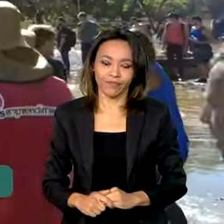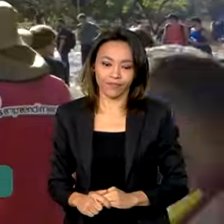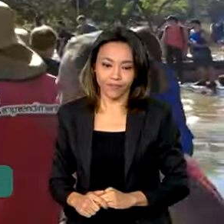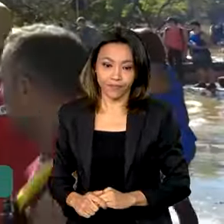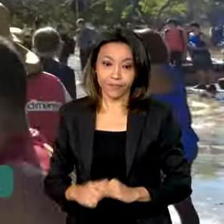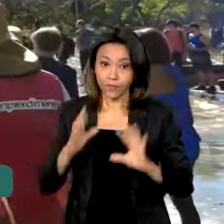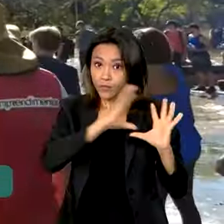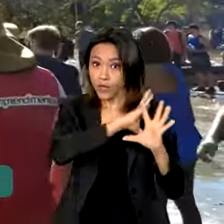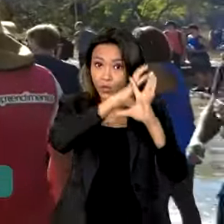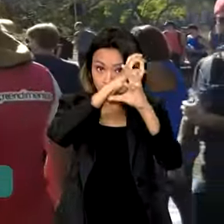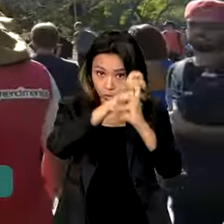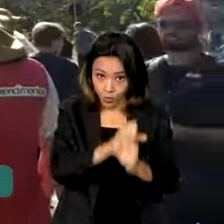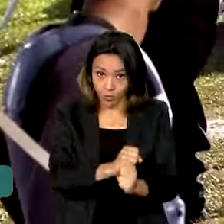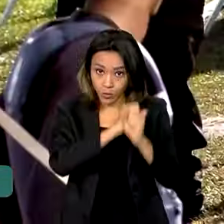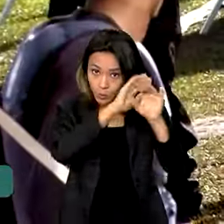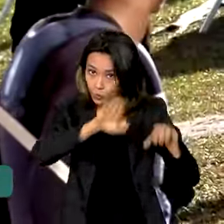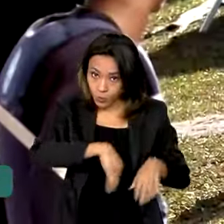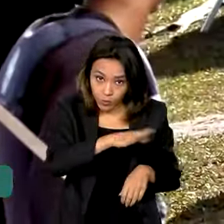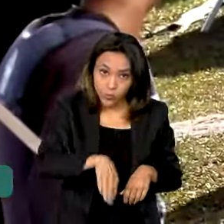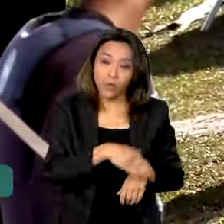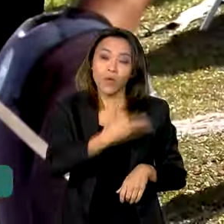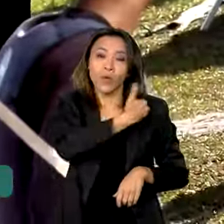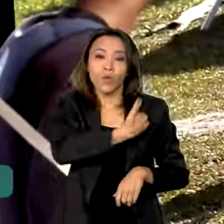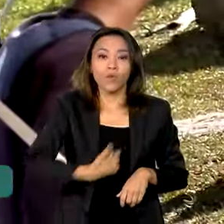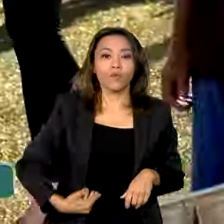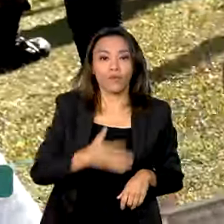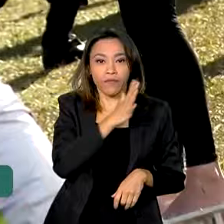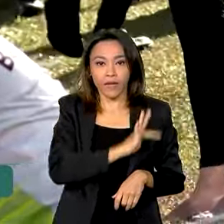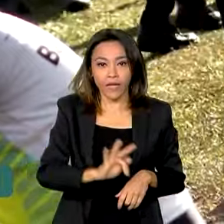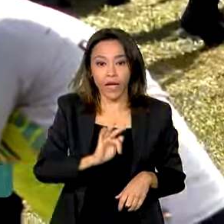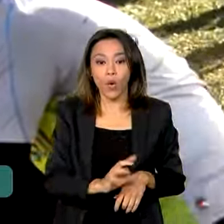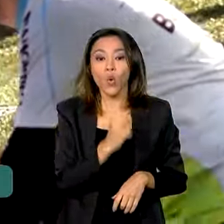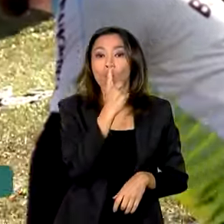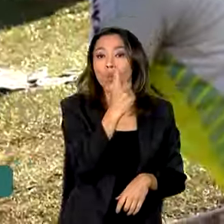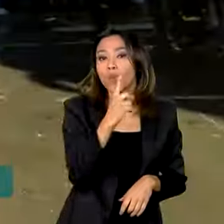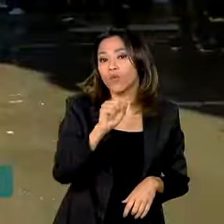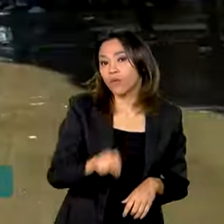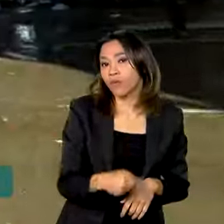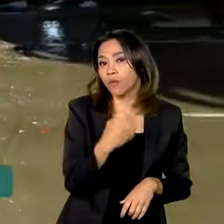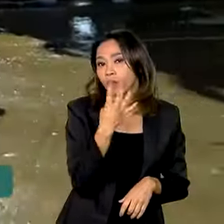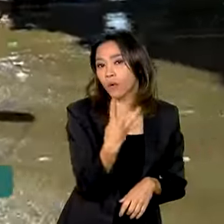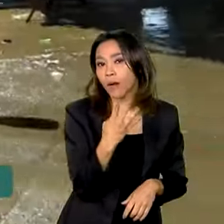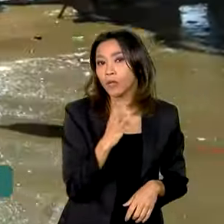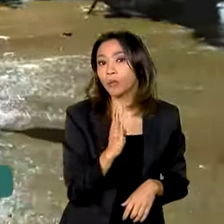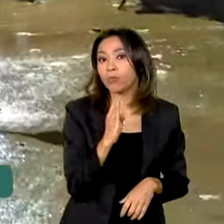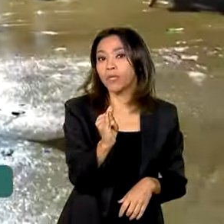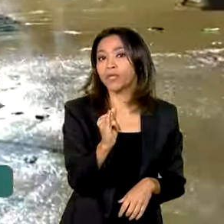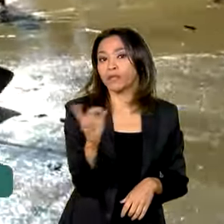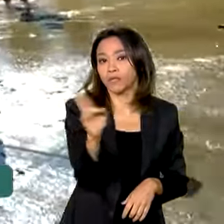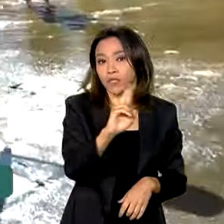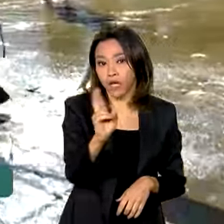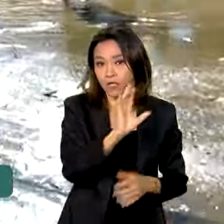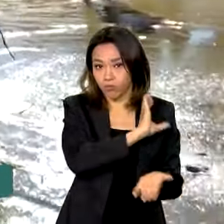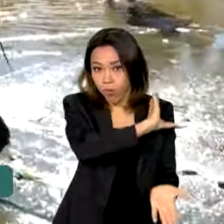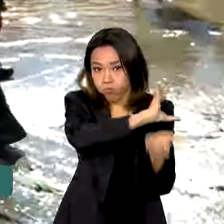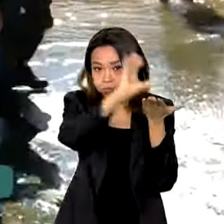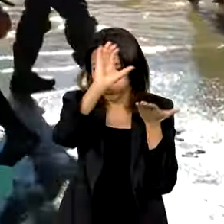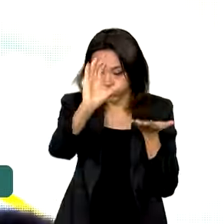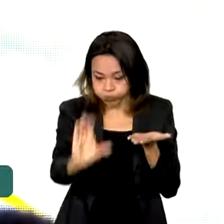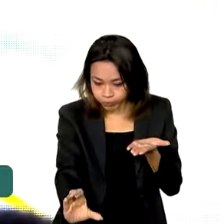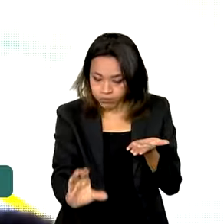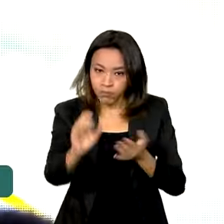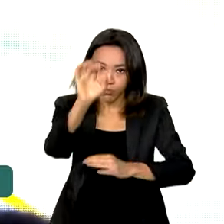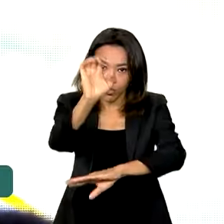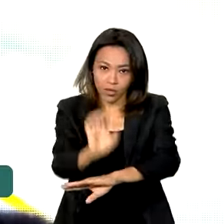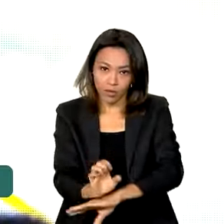No total, o governo federal deve enviar cerca de 1,4 bilhão de reais ao Rio Grande do Sul.